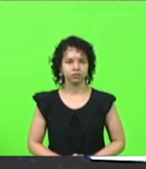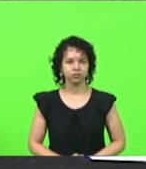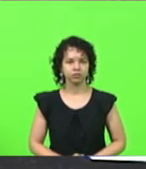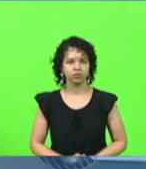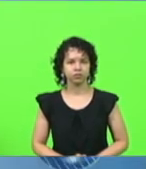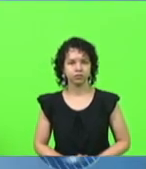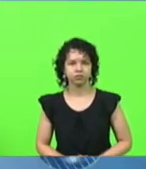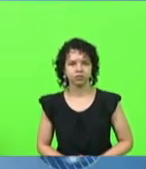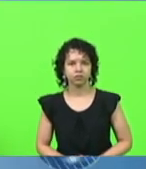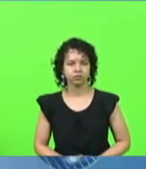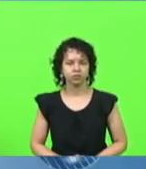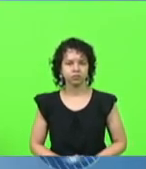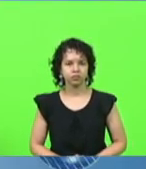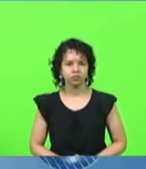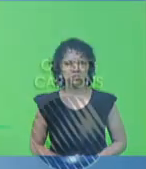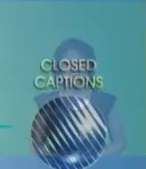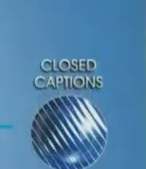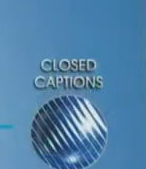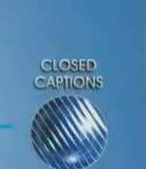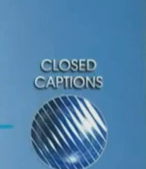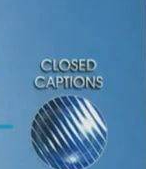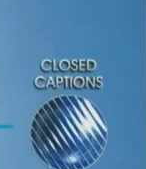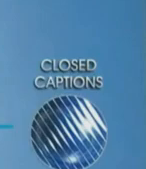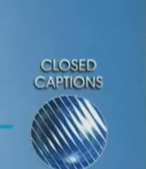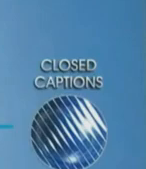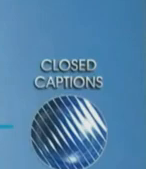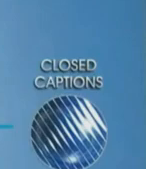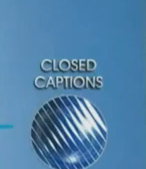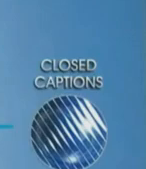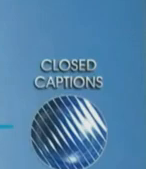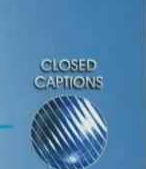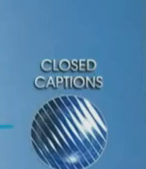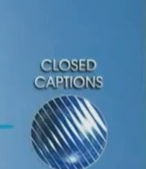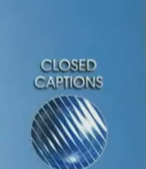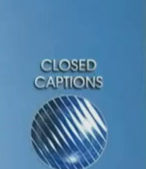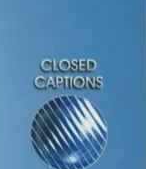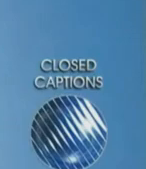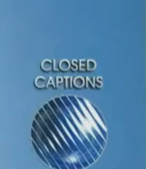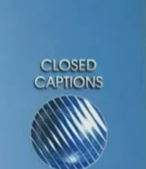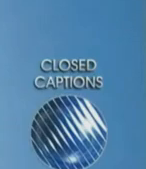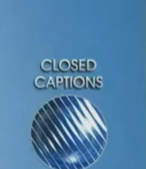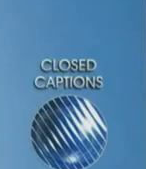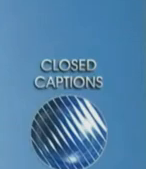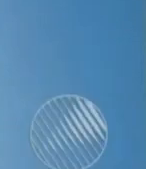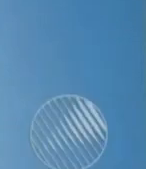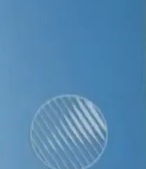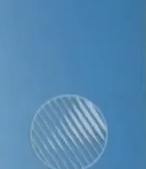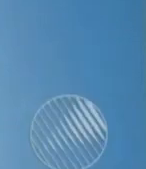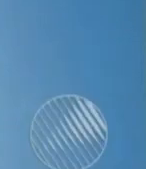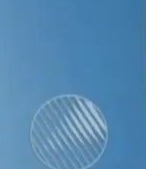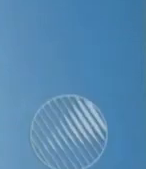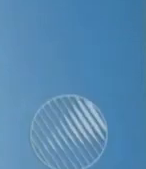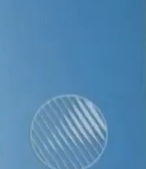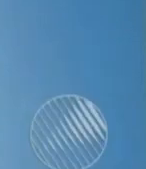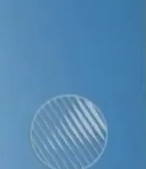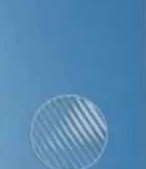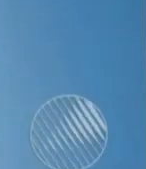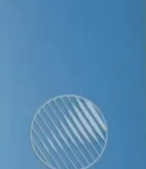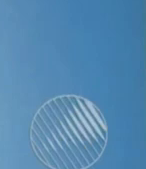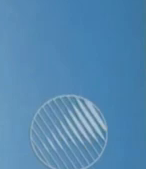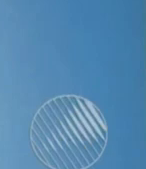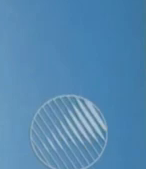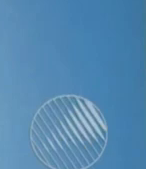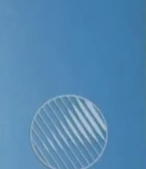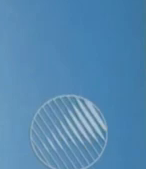Um professor de artes, da rede estadual de ensino, foi afastado das atividades, depois que estudantes disseram que ele, obrigava os